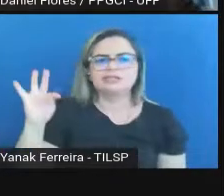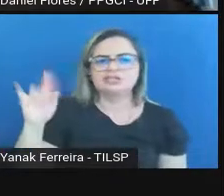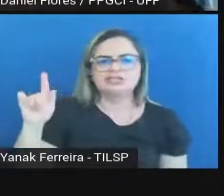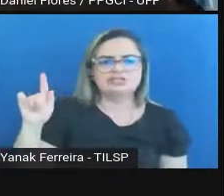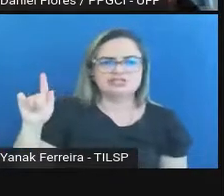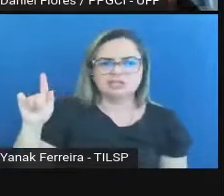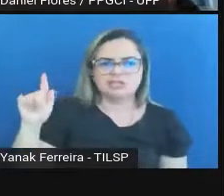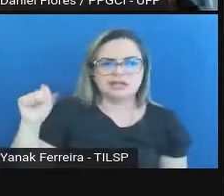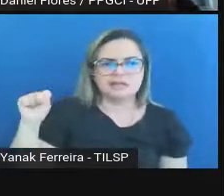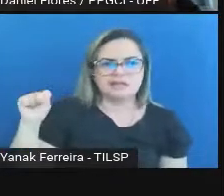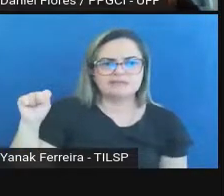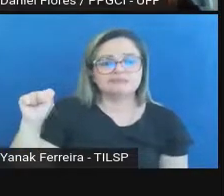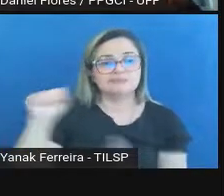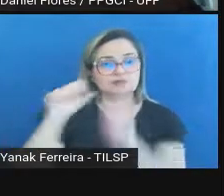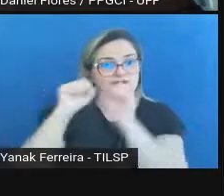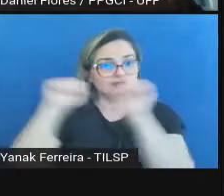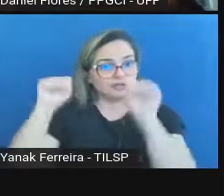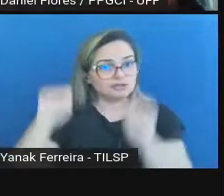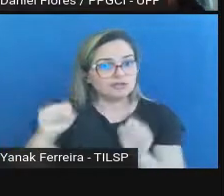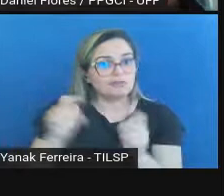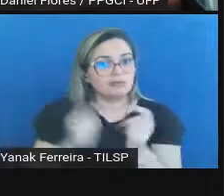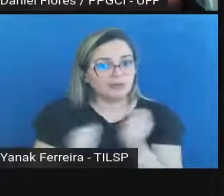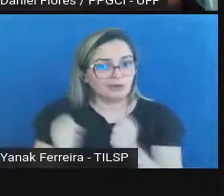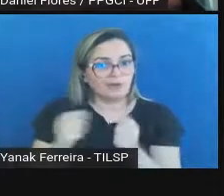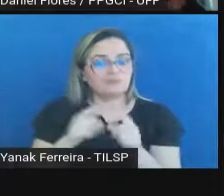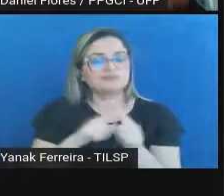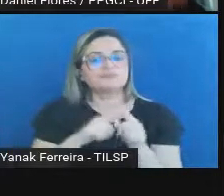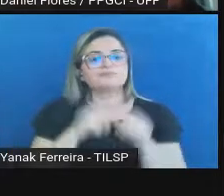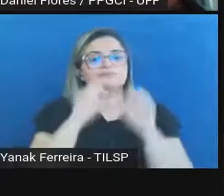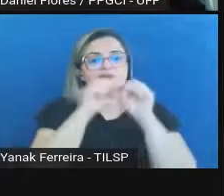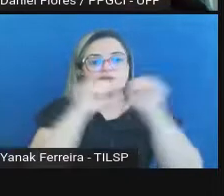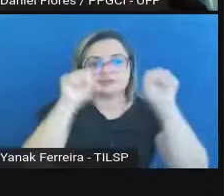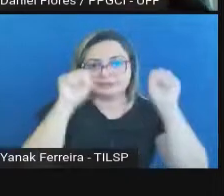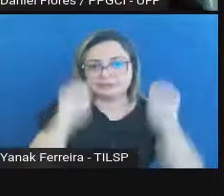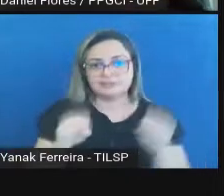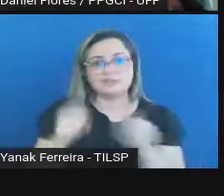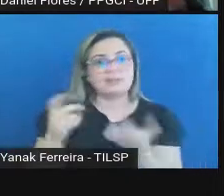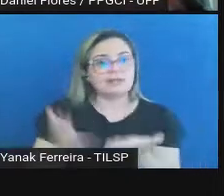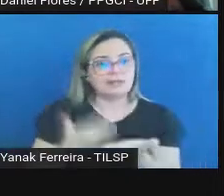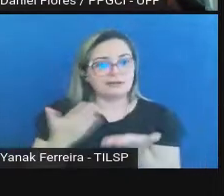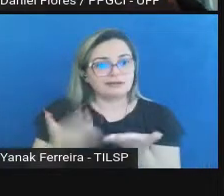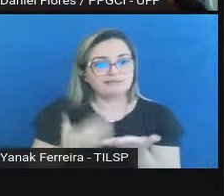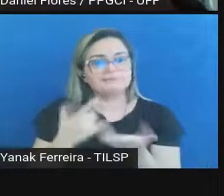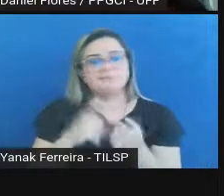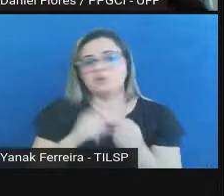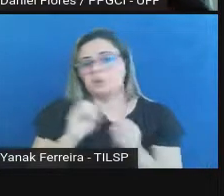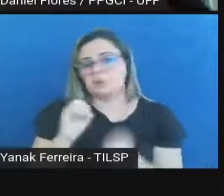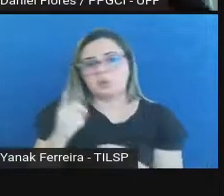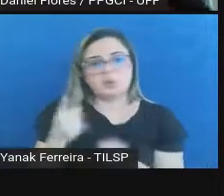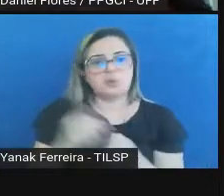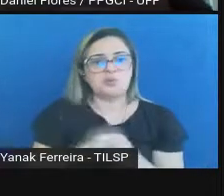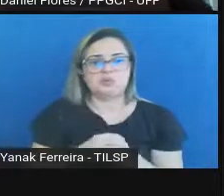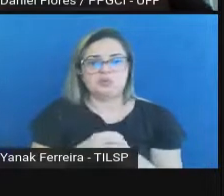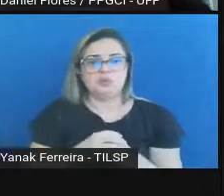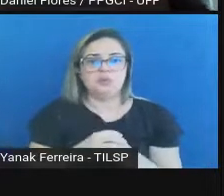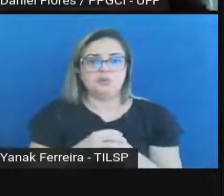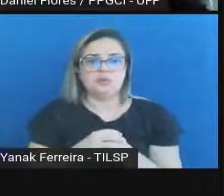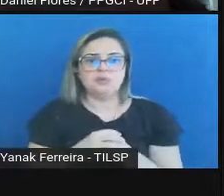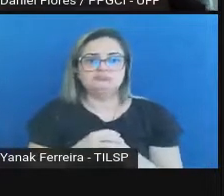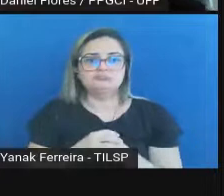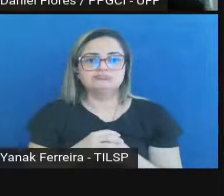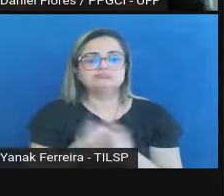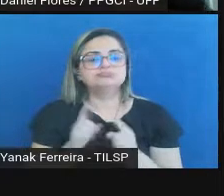sistemas de negócio, sistema de revista CR, OJS, dados como